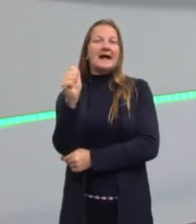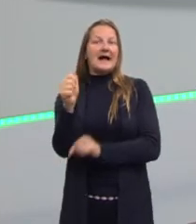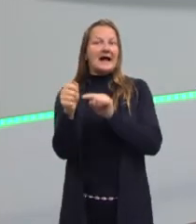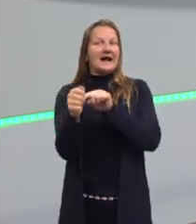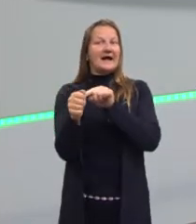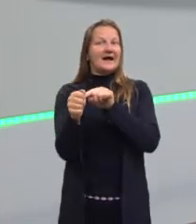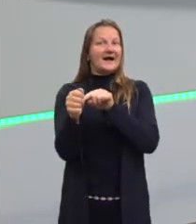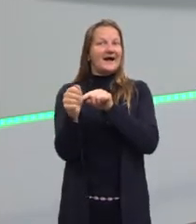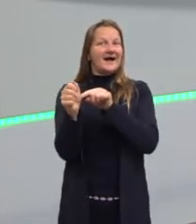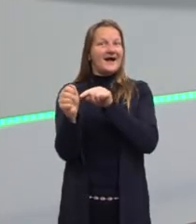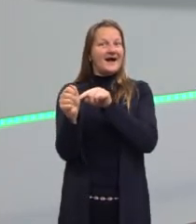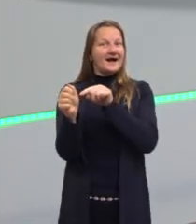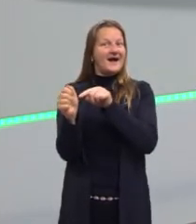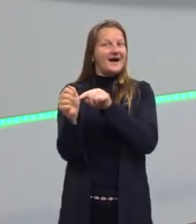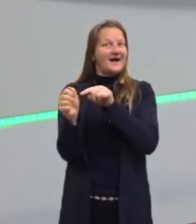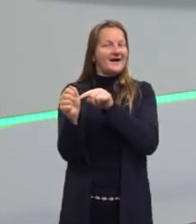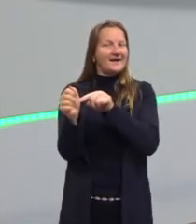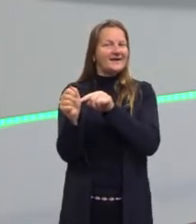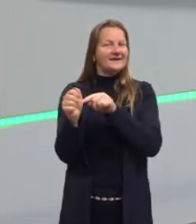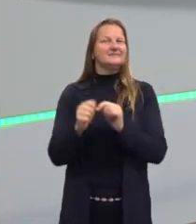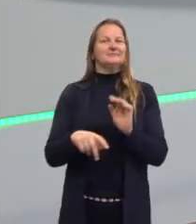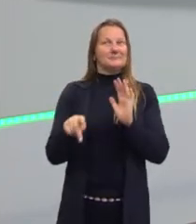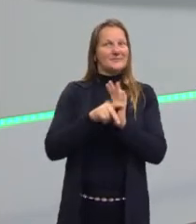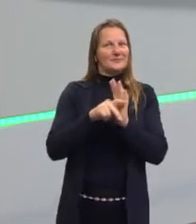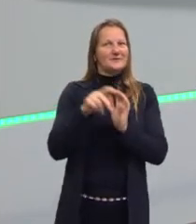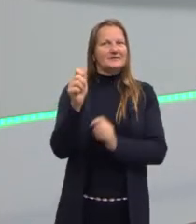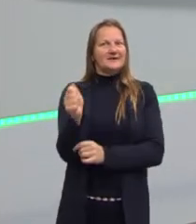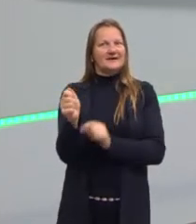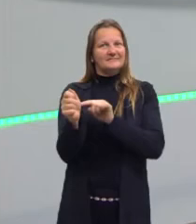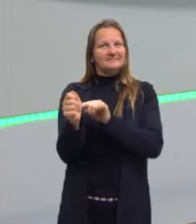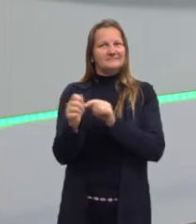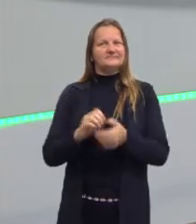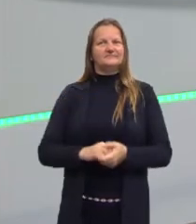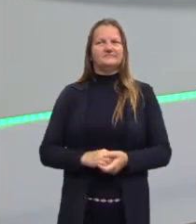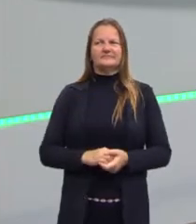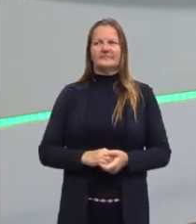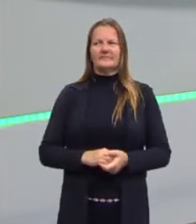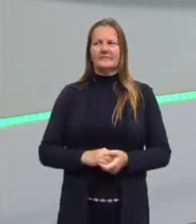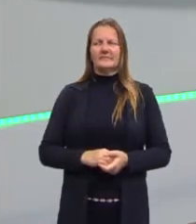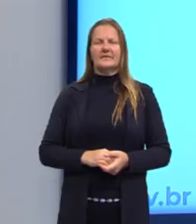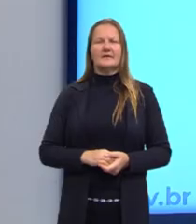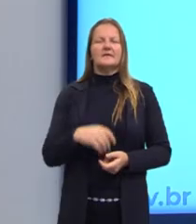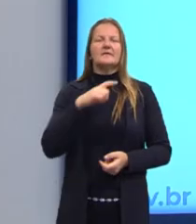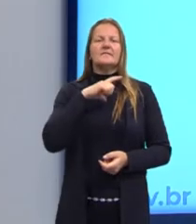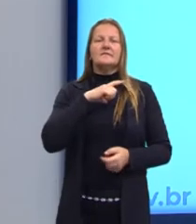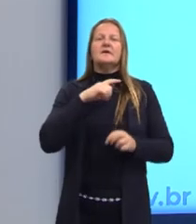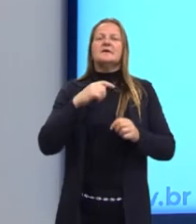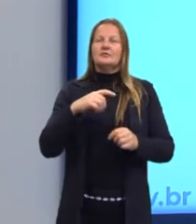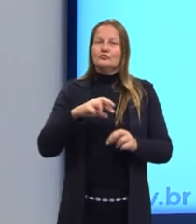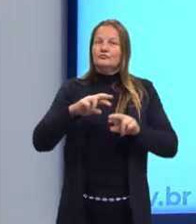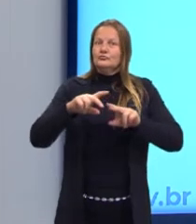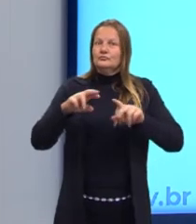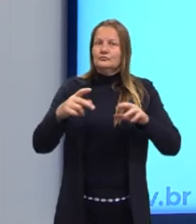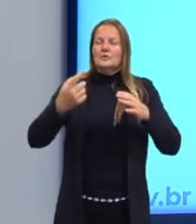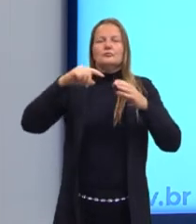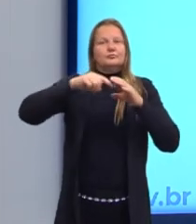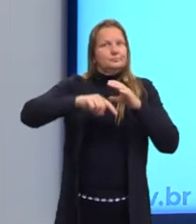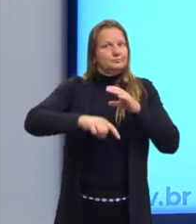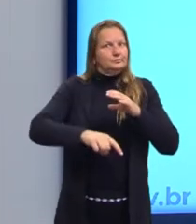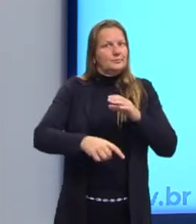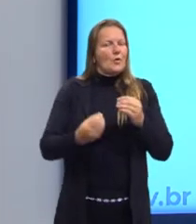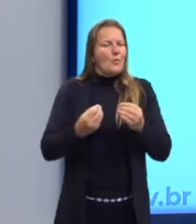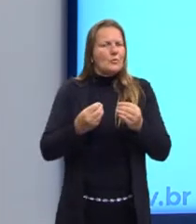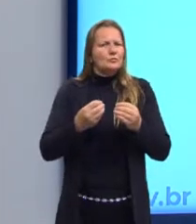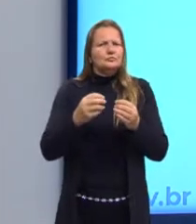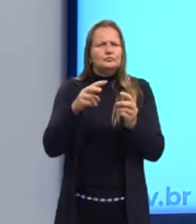né? Vamos então à questão da lógica propriamente dita. Então o lógico, ele tem um certo fundo, né? Nesse